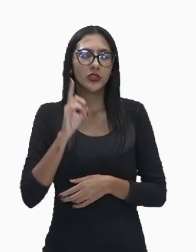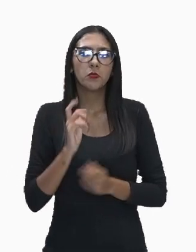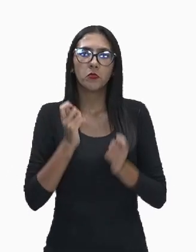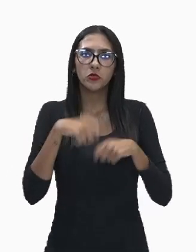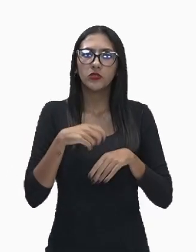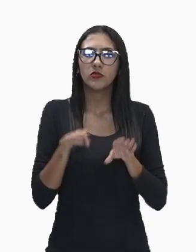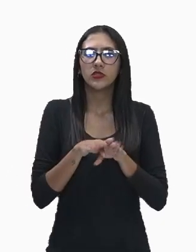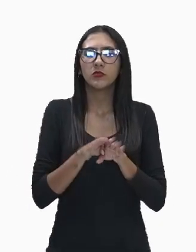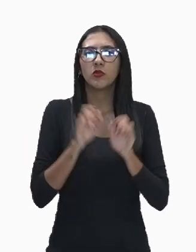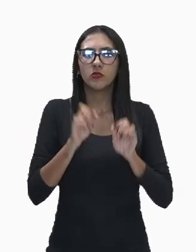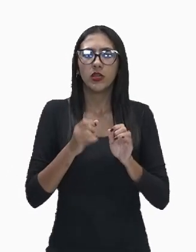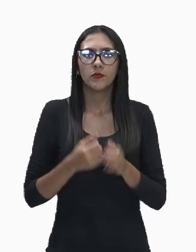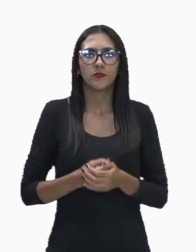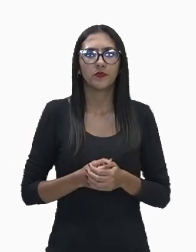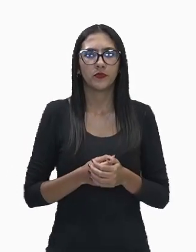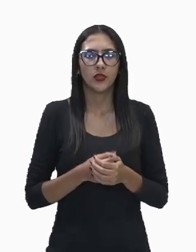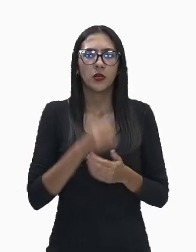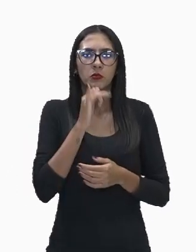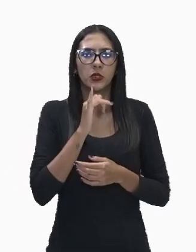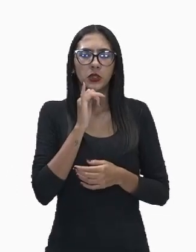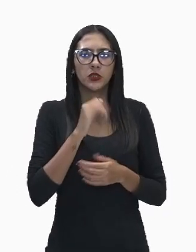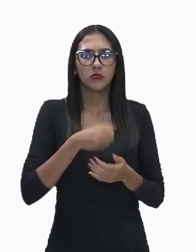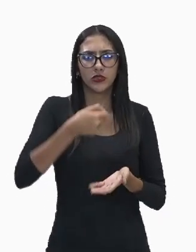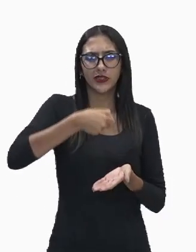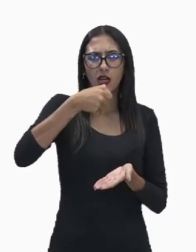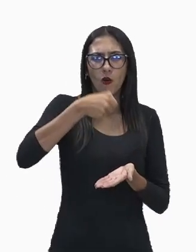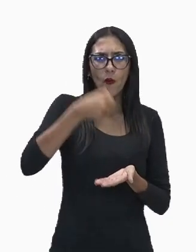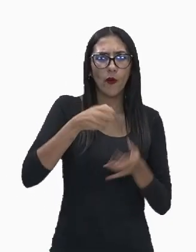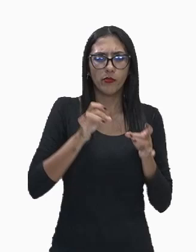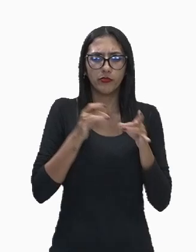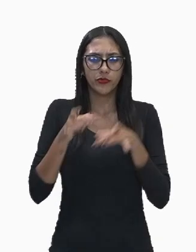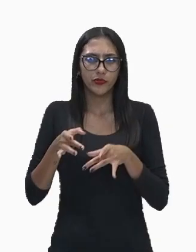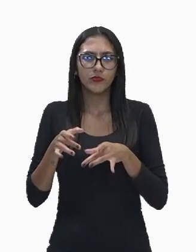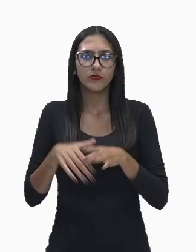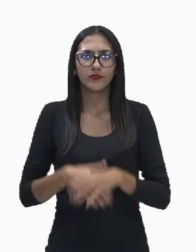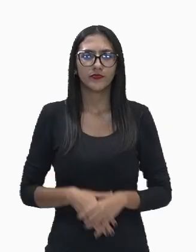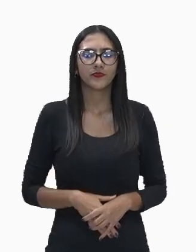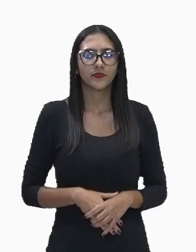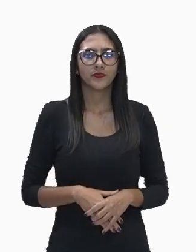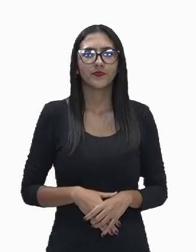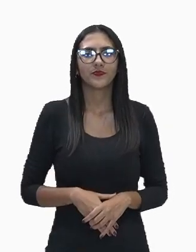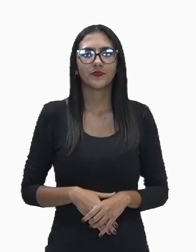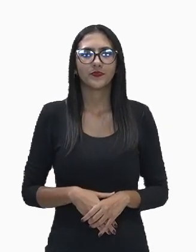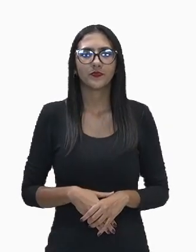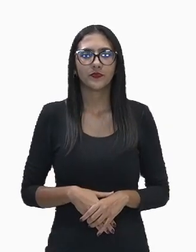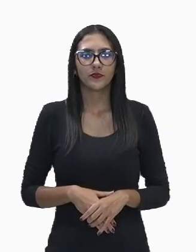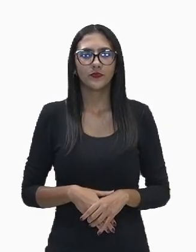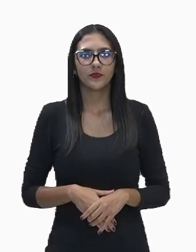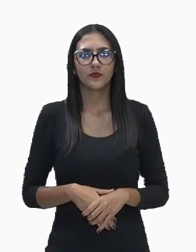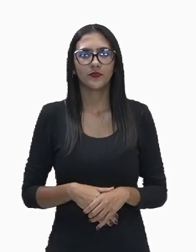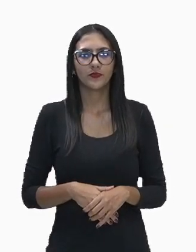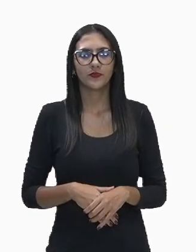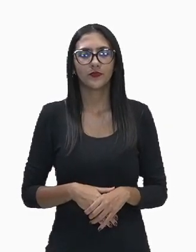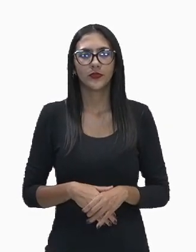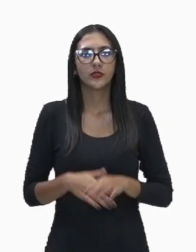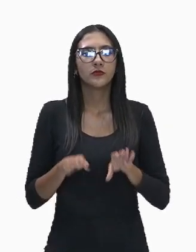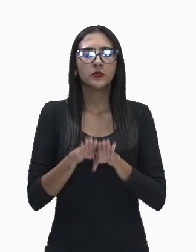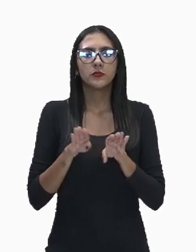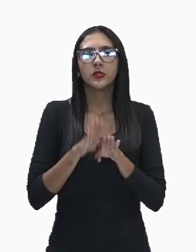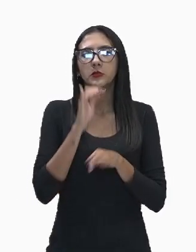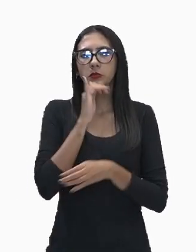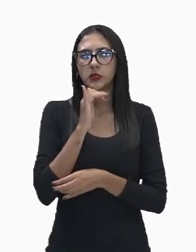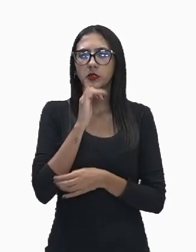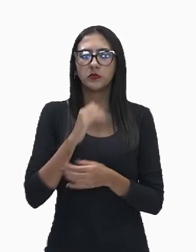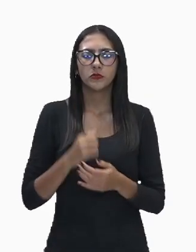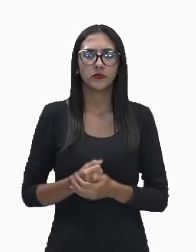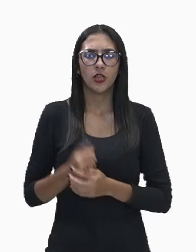a embalagem para dejetar no final do uso. O consumo excessivo que é impulsionado